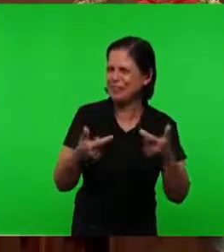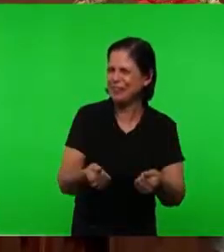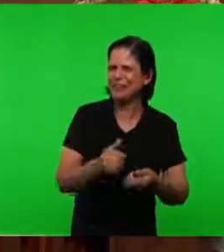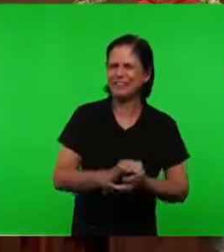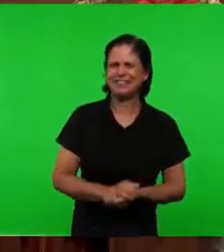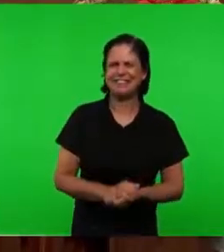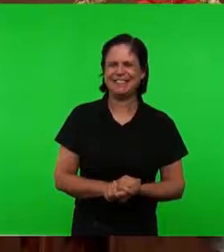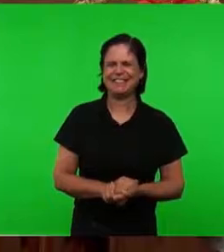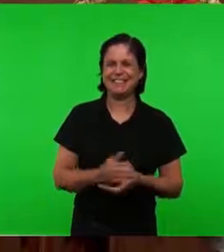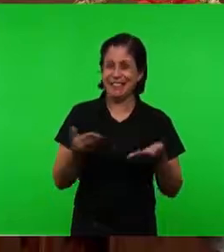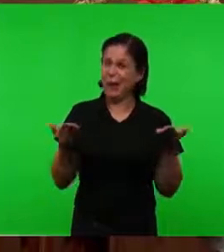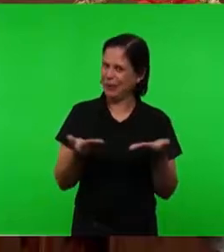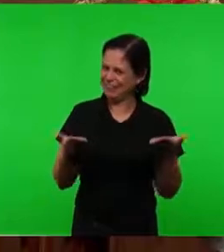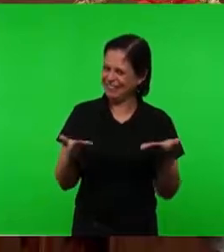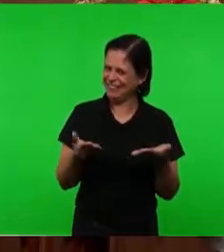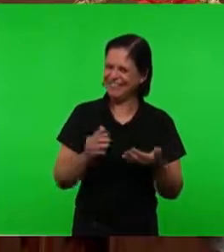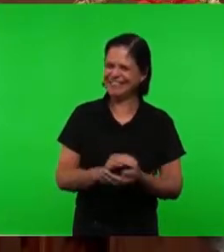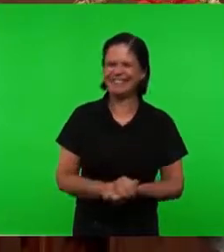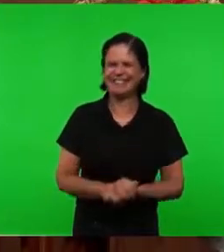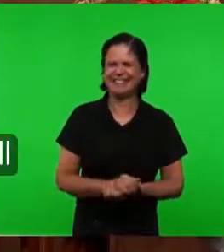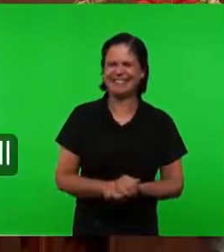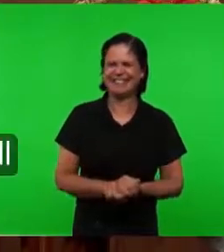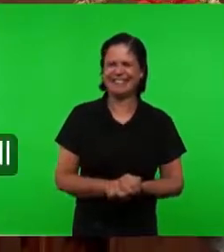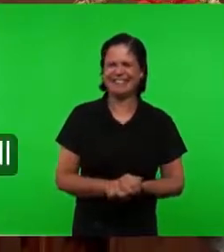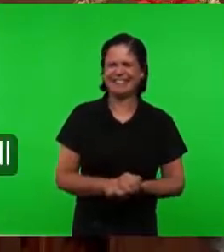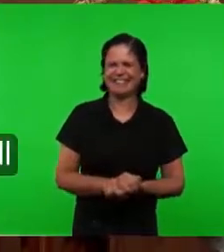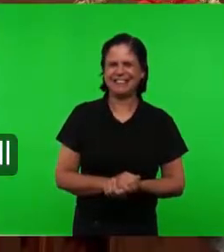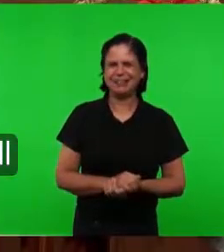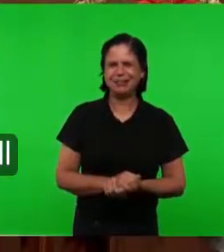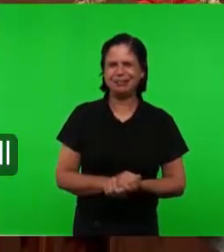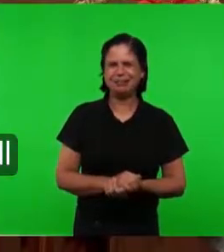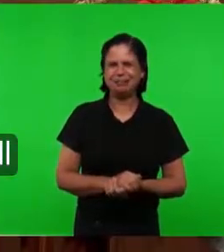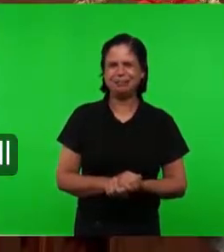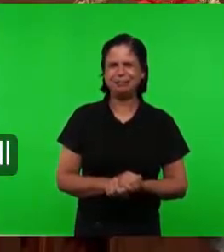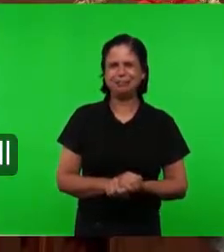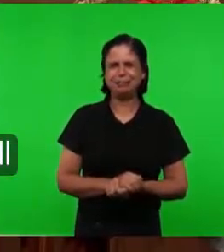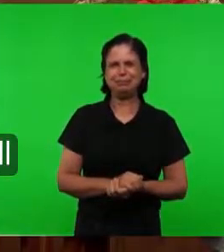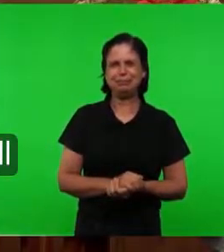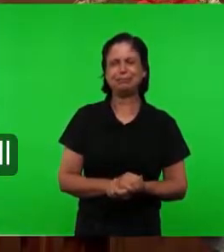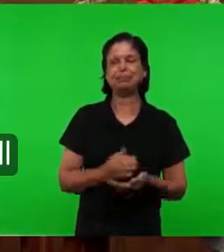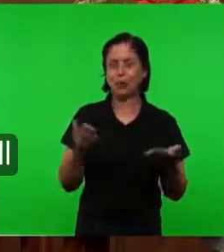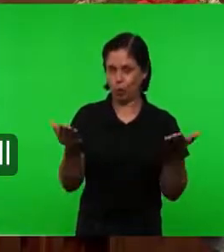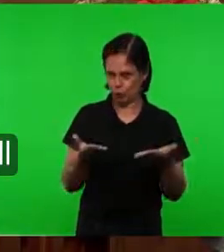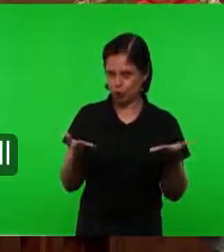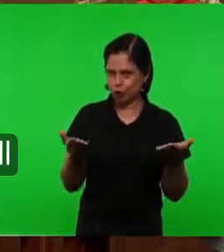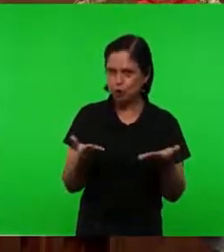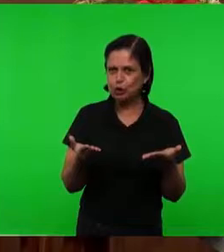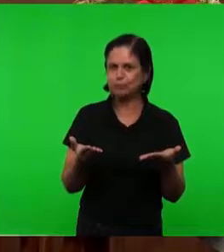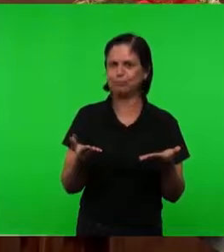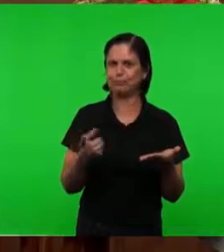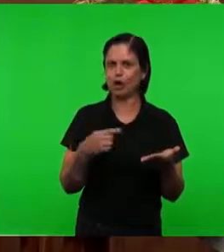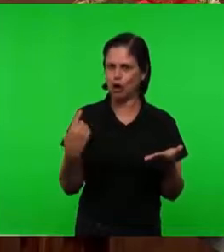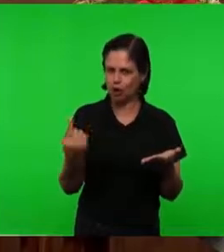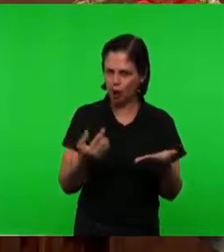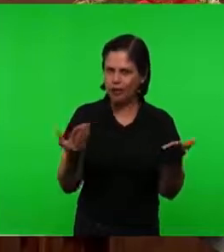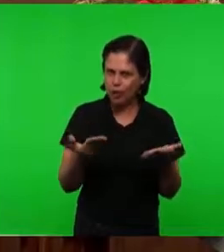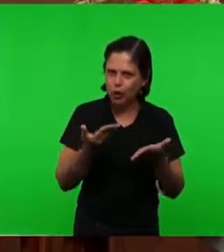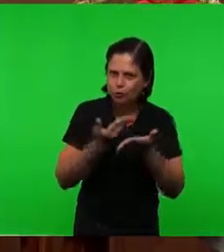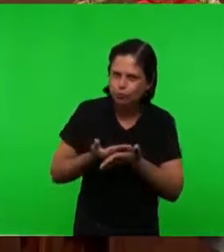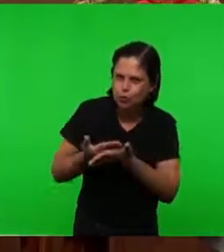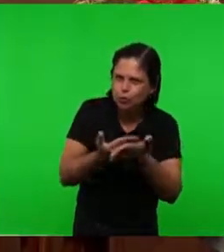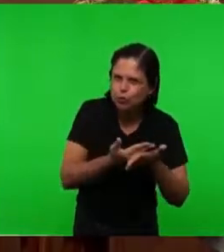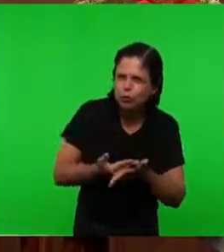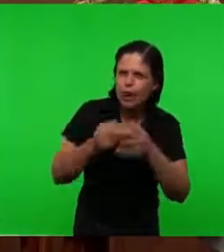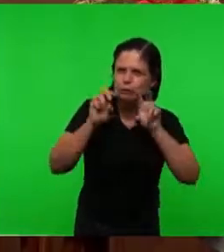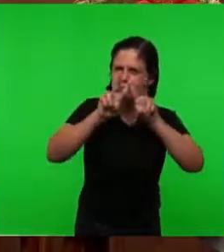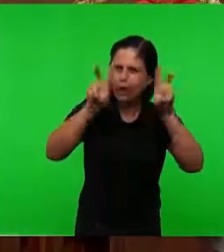Senhor E hoje, irmãos, nós vamos, conforme já havíamos comunicado aos irmãos Iremos abordar aqui o assunto